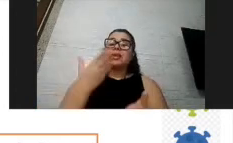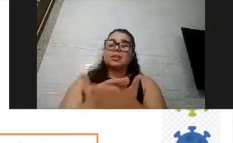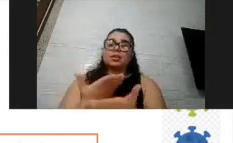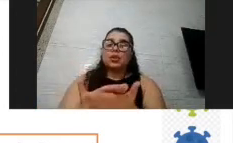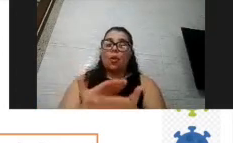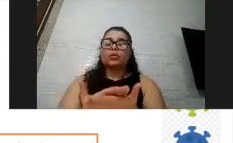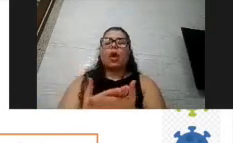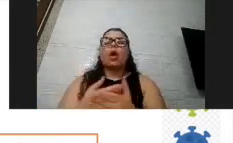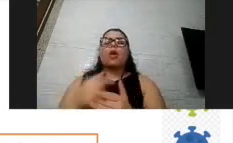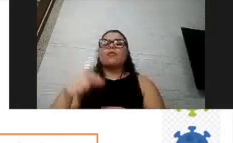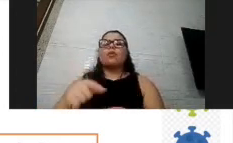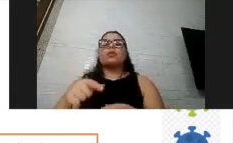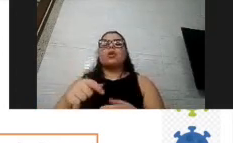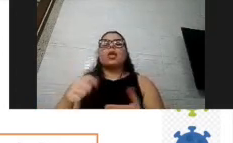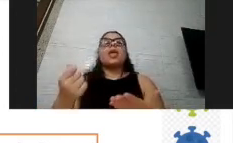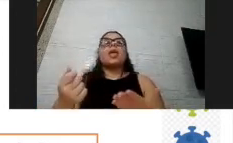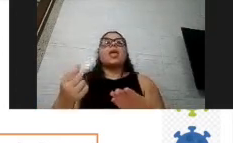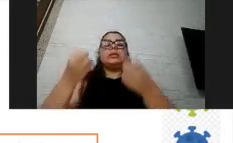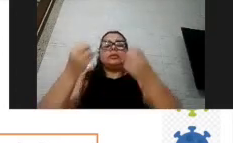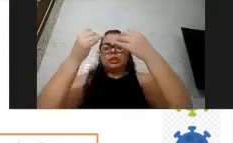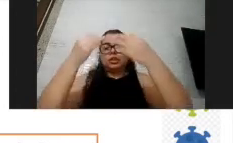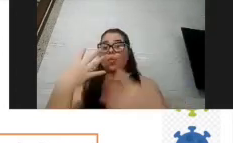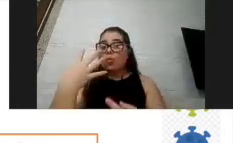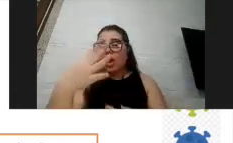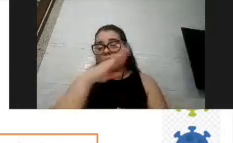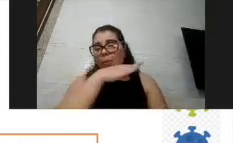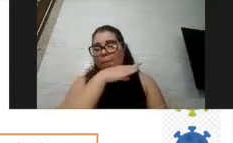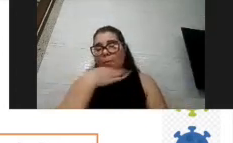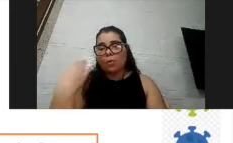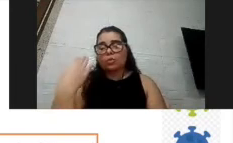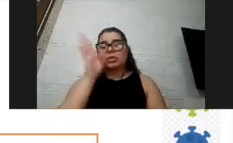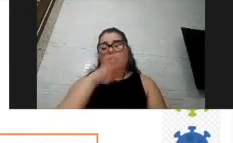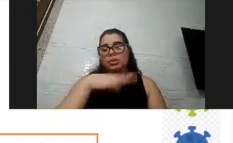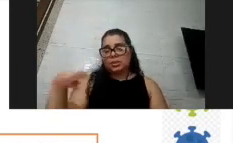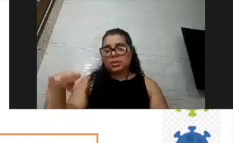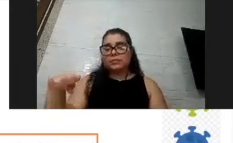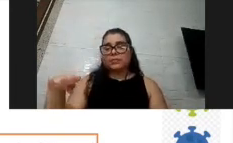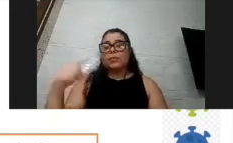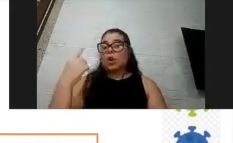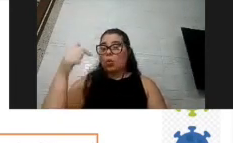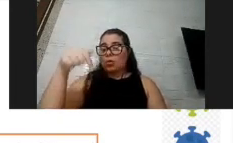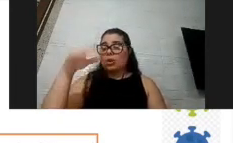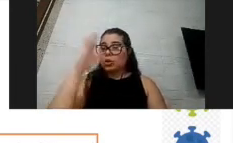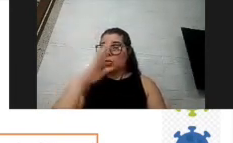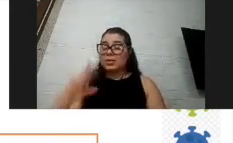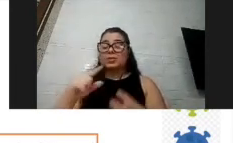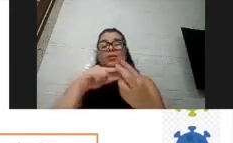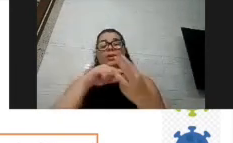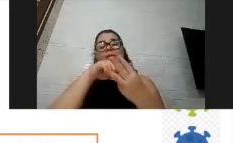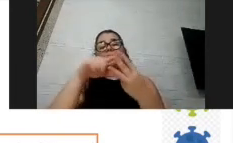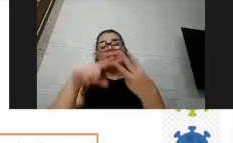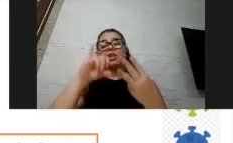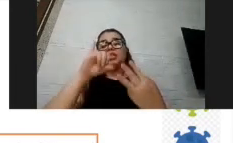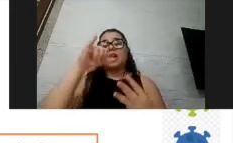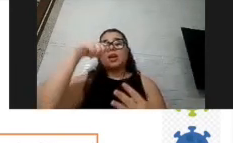descritos quatro quatro mortes em crianças uma aqui no Brasil e três na Índia eu sei que aqui no